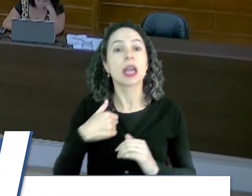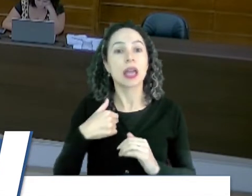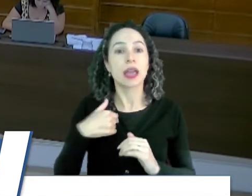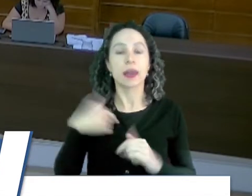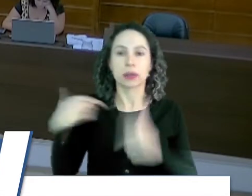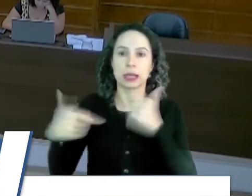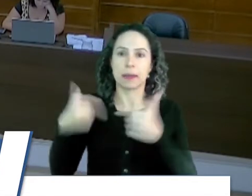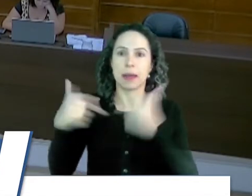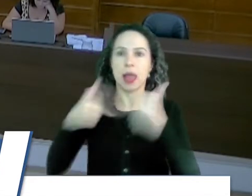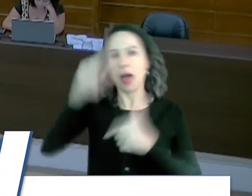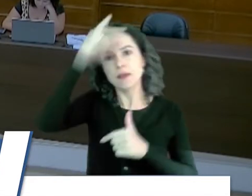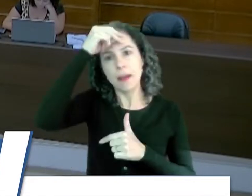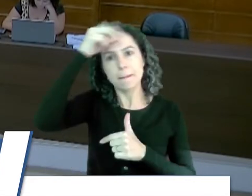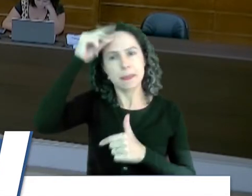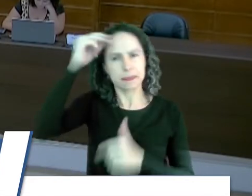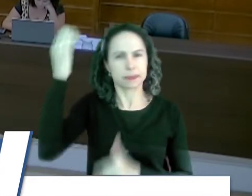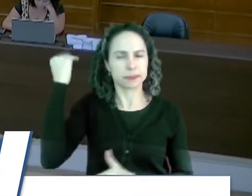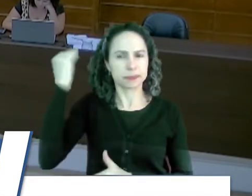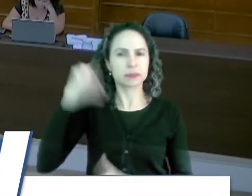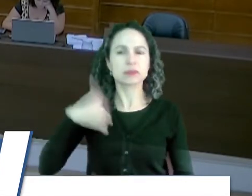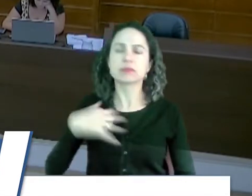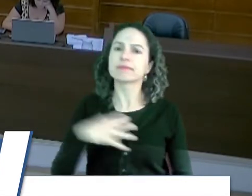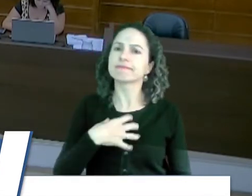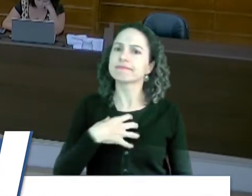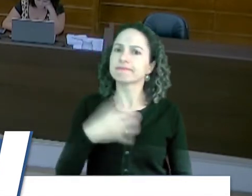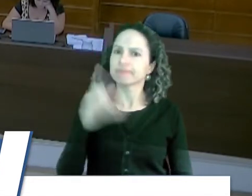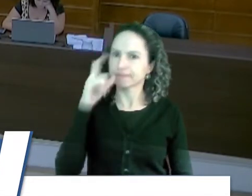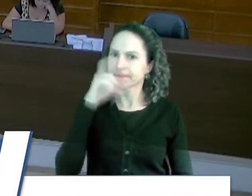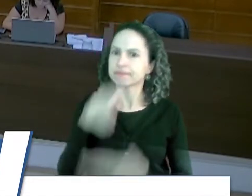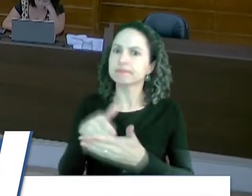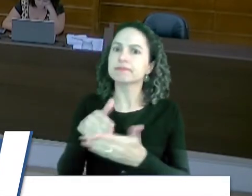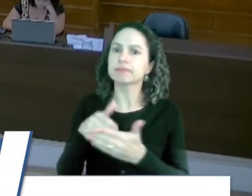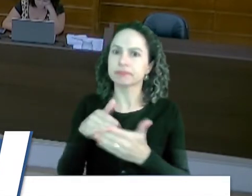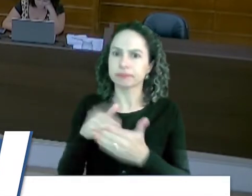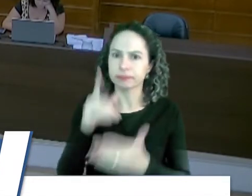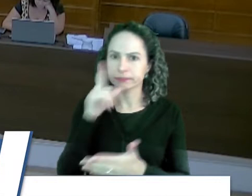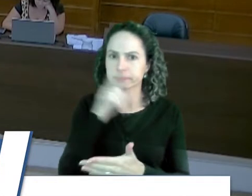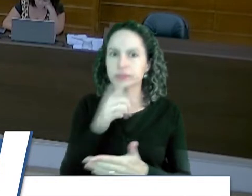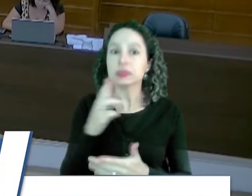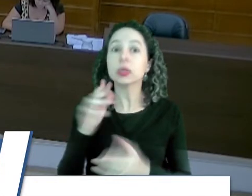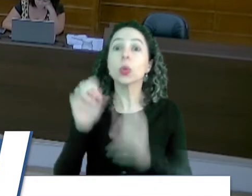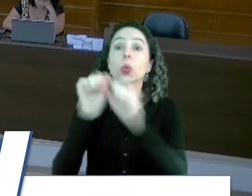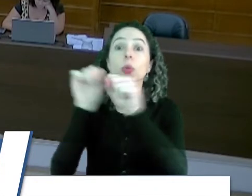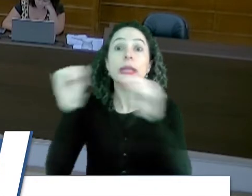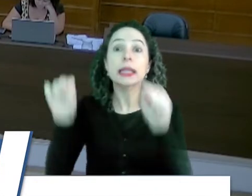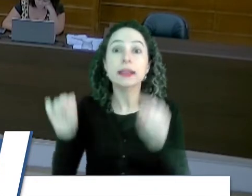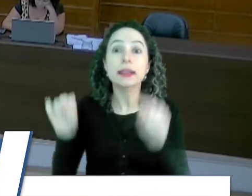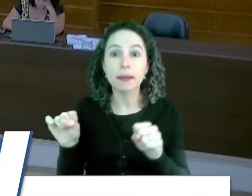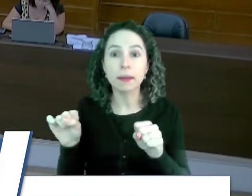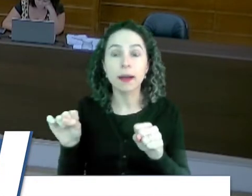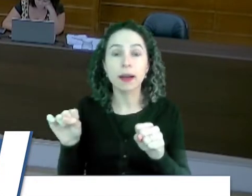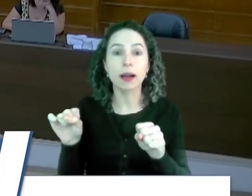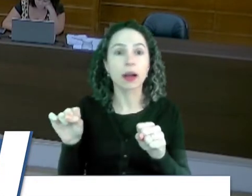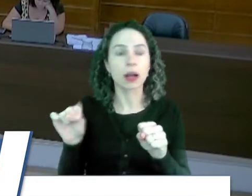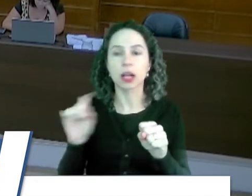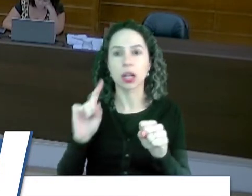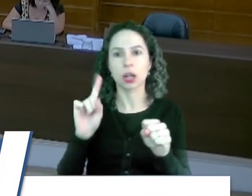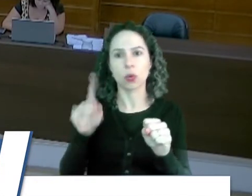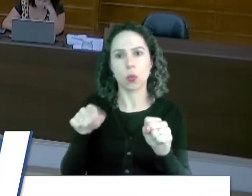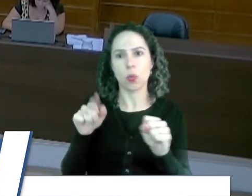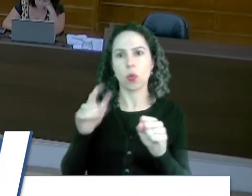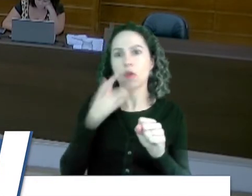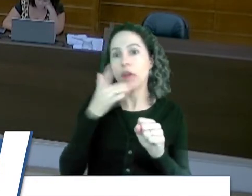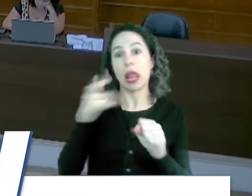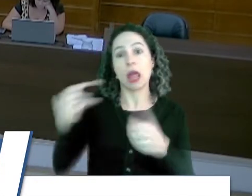prefeitura, eu sentia muito essa dificuldade. É do sistema mesmo, não estou falando do servidor.